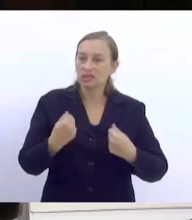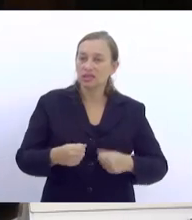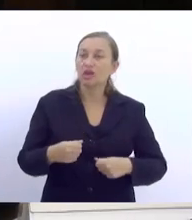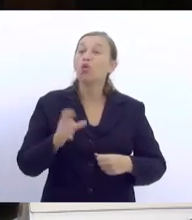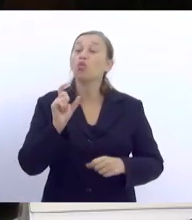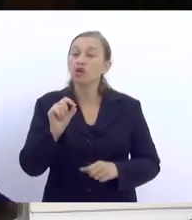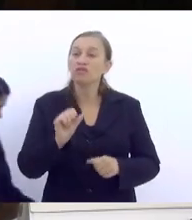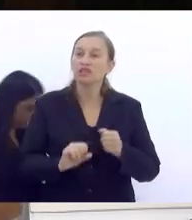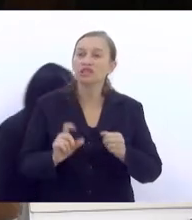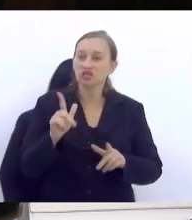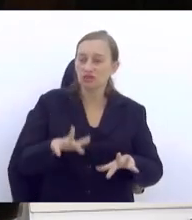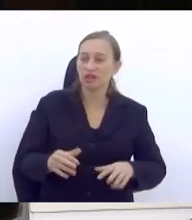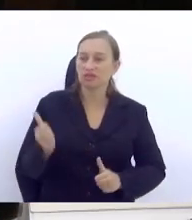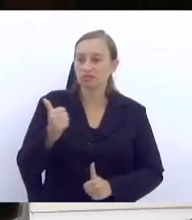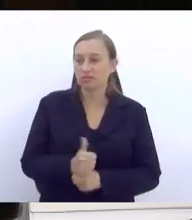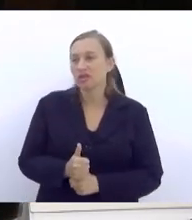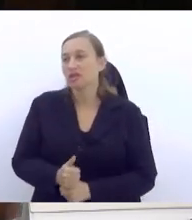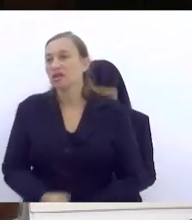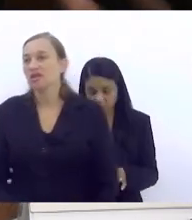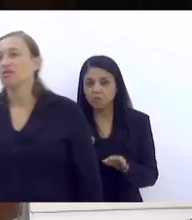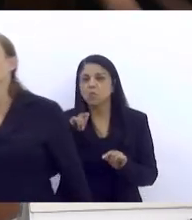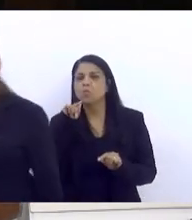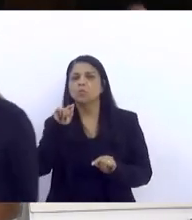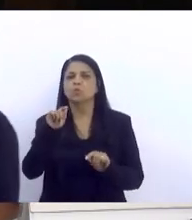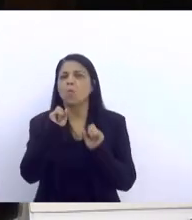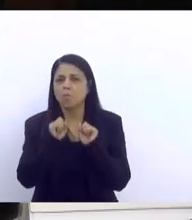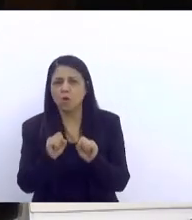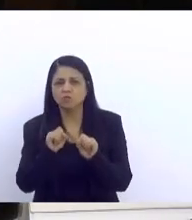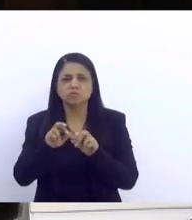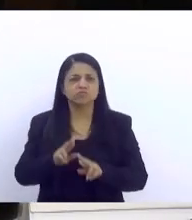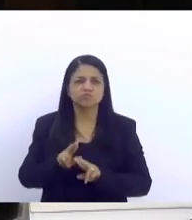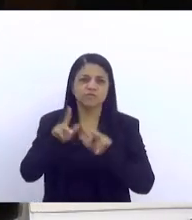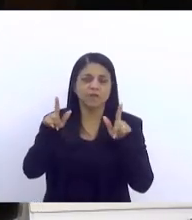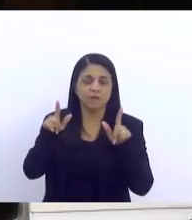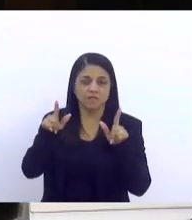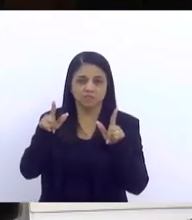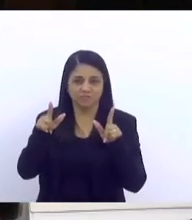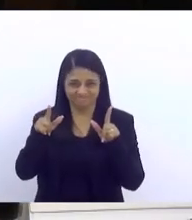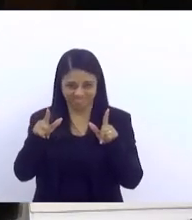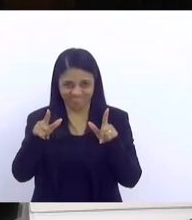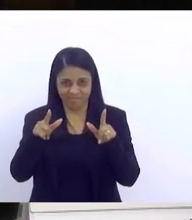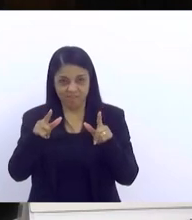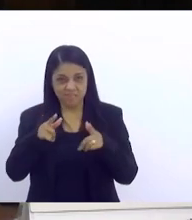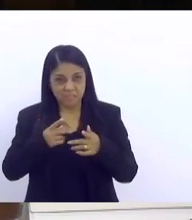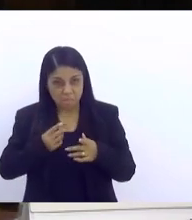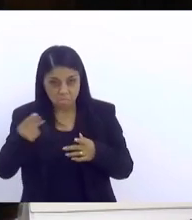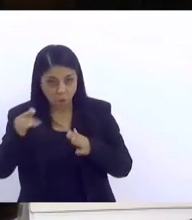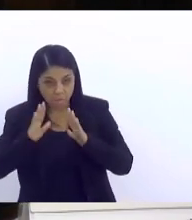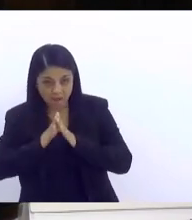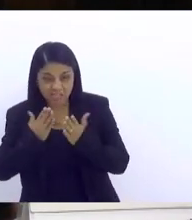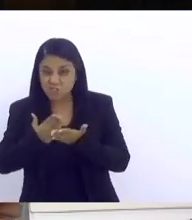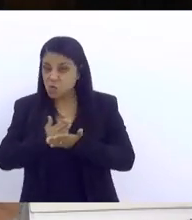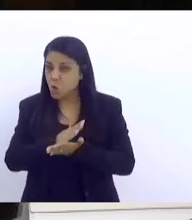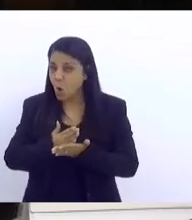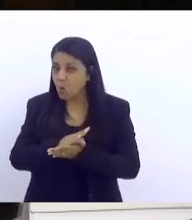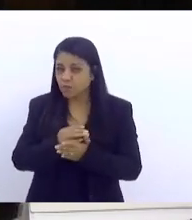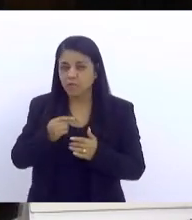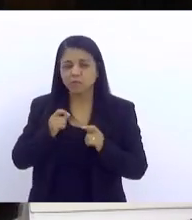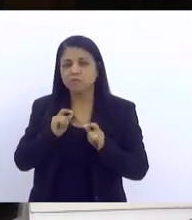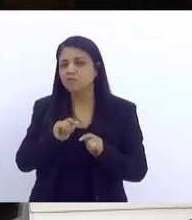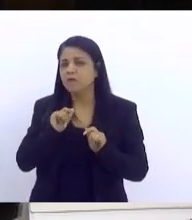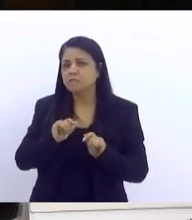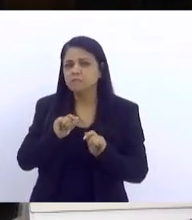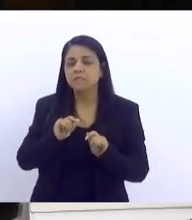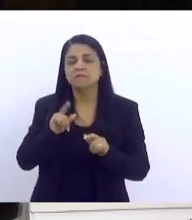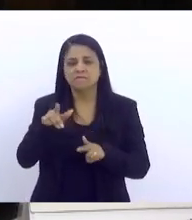que eu posso fazer diferente desse lugar? Quem eu posso incomodar? Porque, assim, a Flávia me conhece. Eu estou aqui